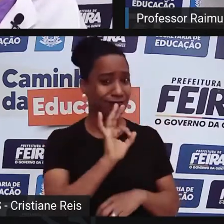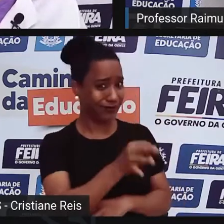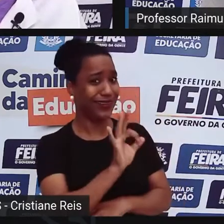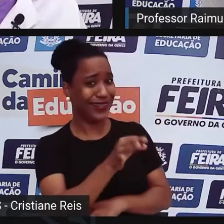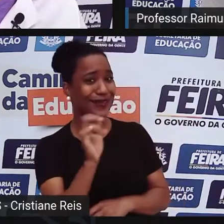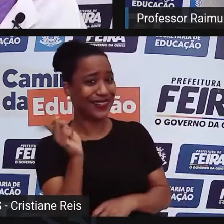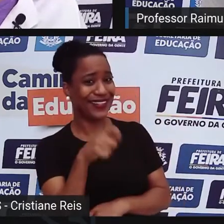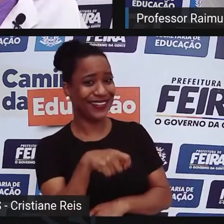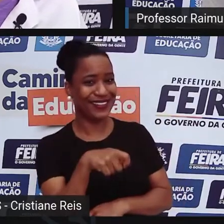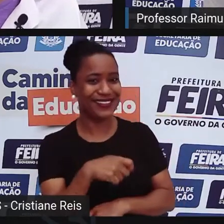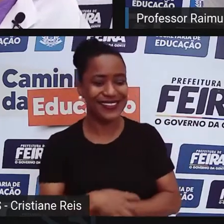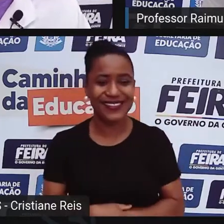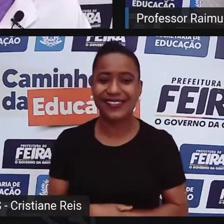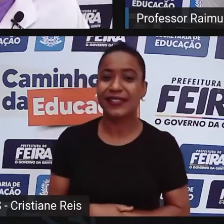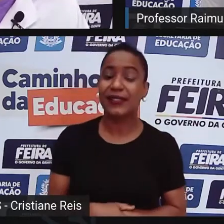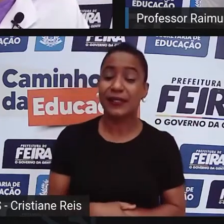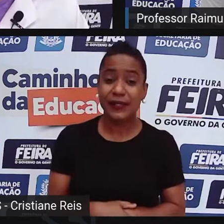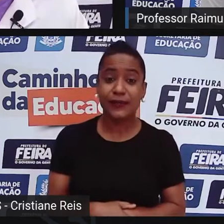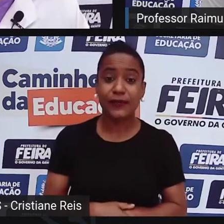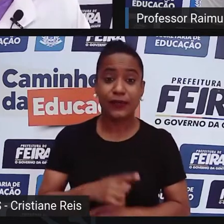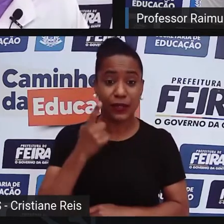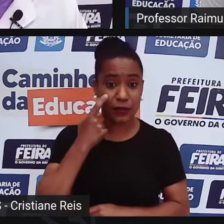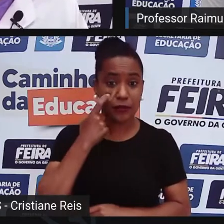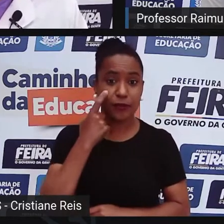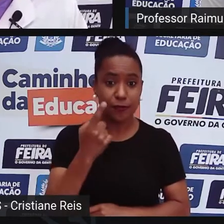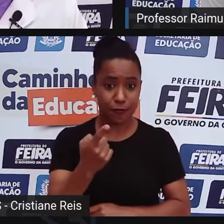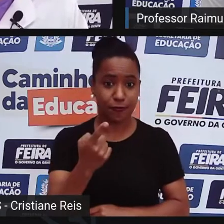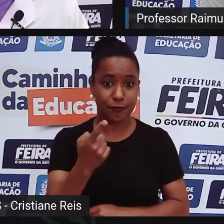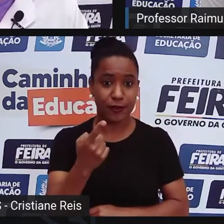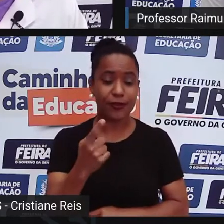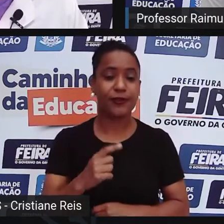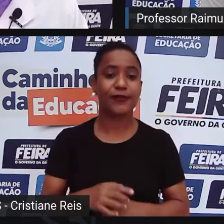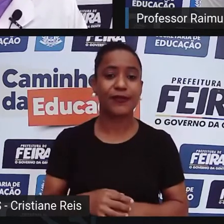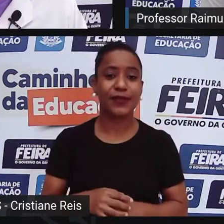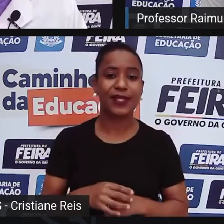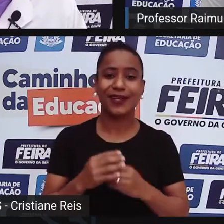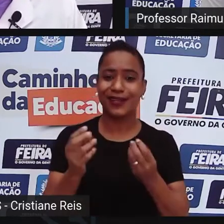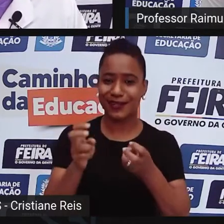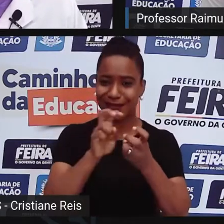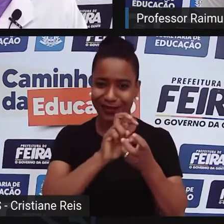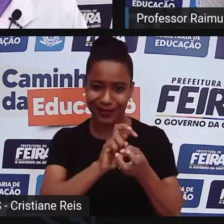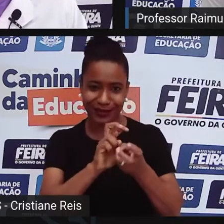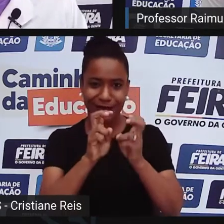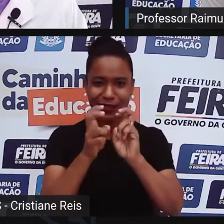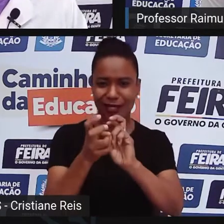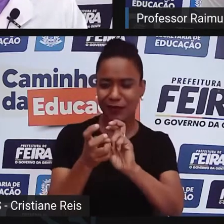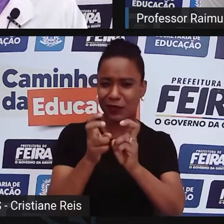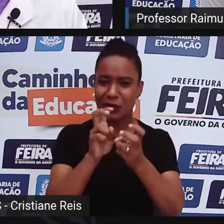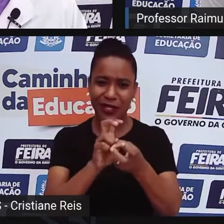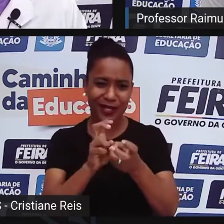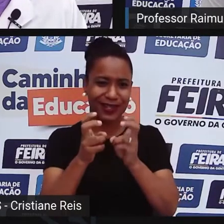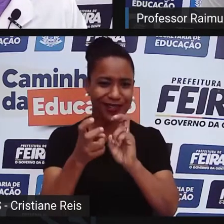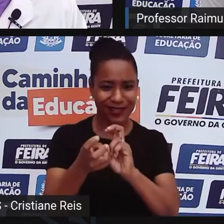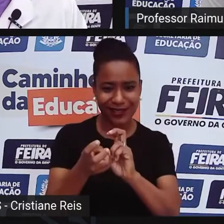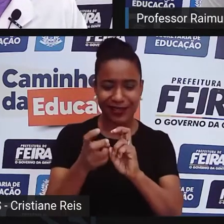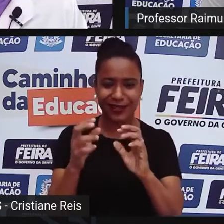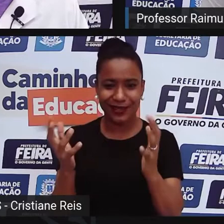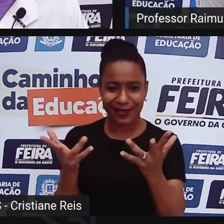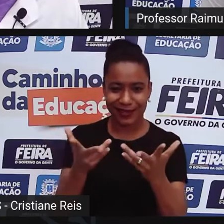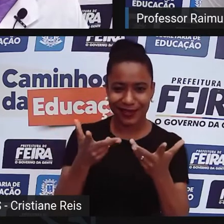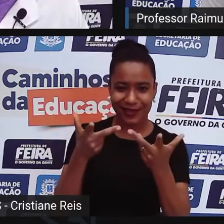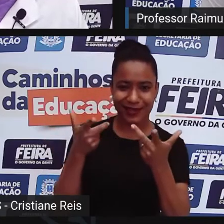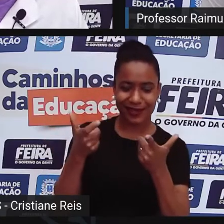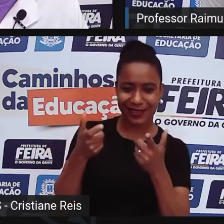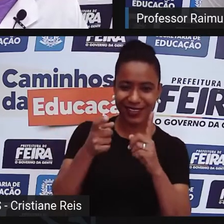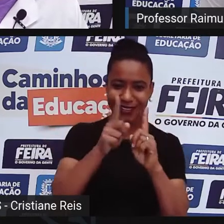Então, a gente ouve muito falar quando a gente está conversando sobre capoeira de ginga. Então, por exemplo,